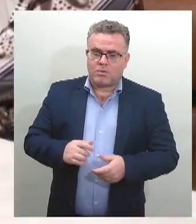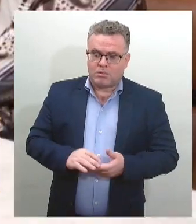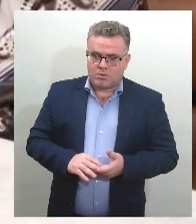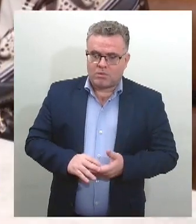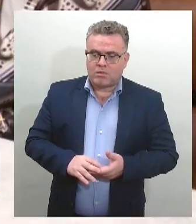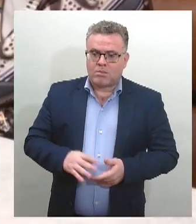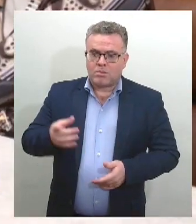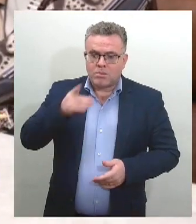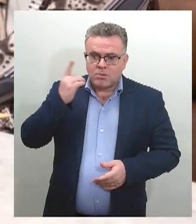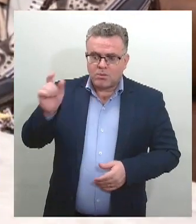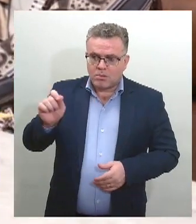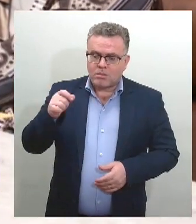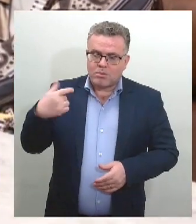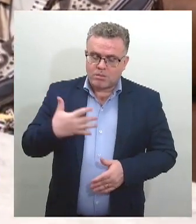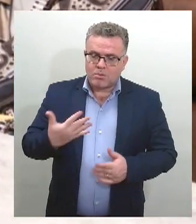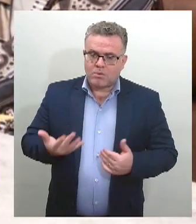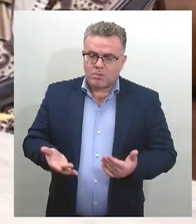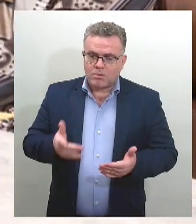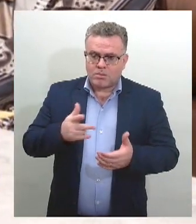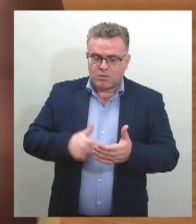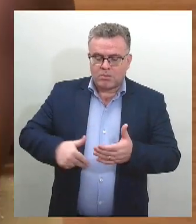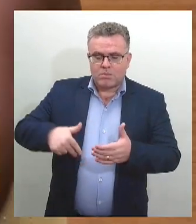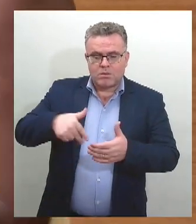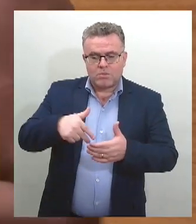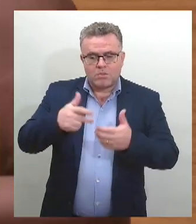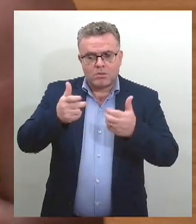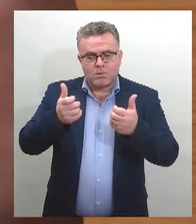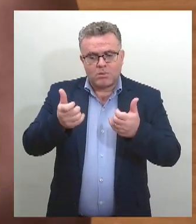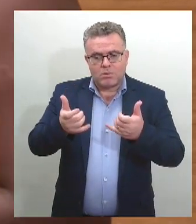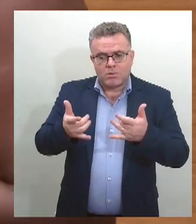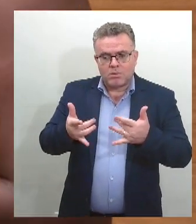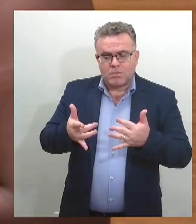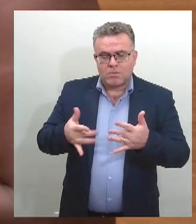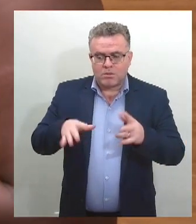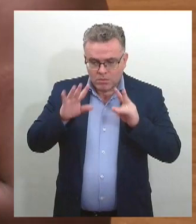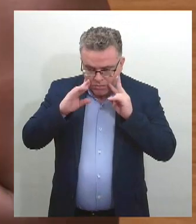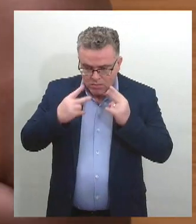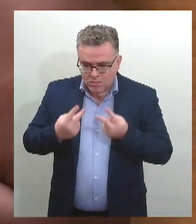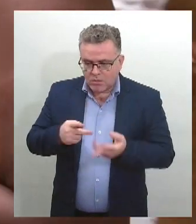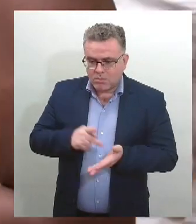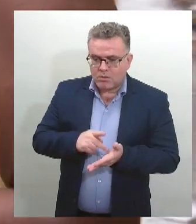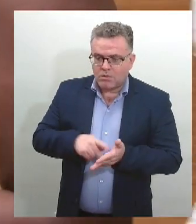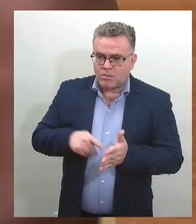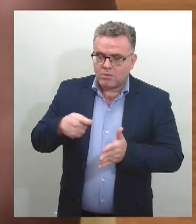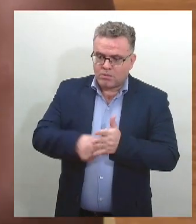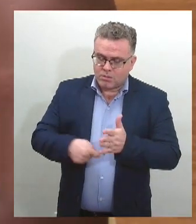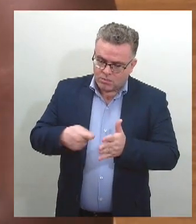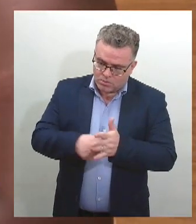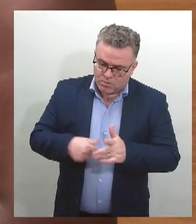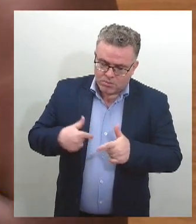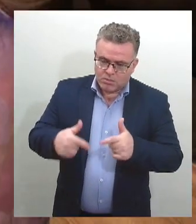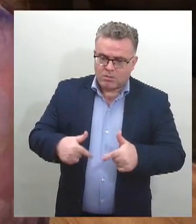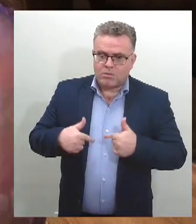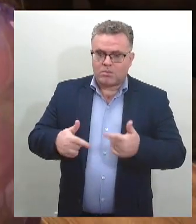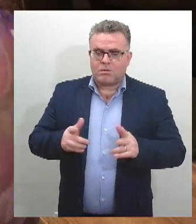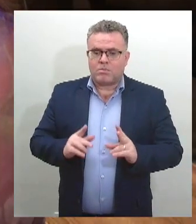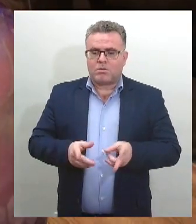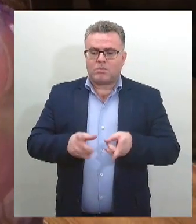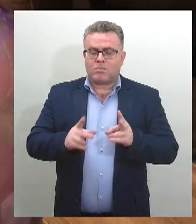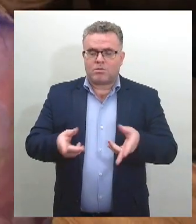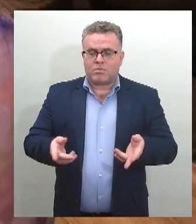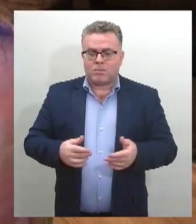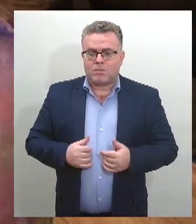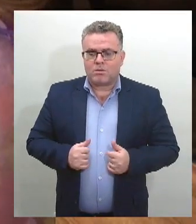Brasil, o dia foi de reconhecimento, mas de resistência e luta pelo fim do racismo. A gente